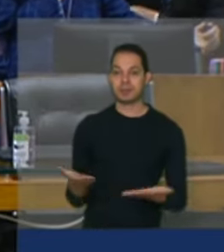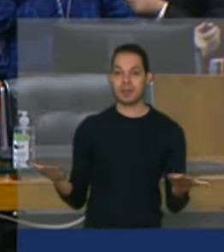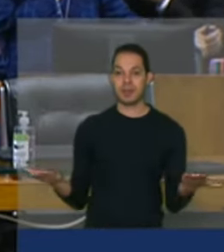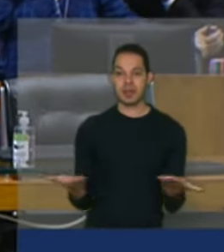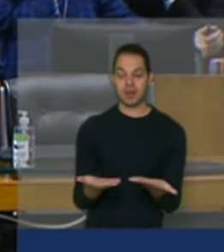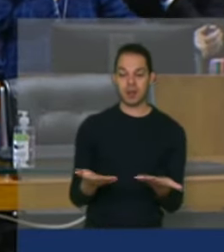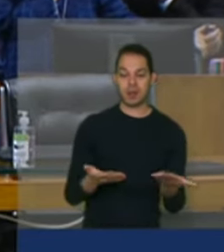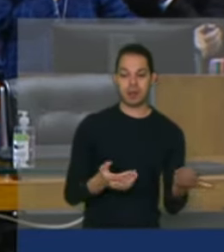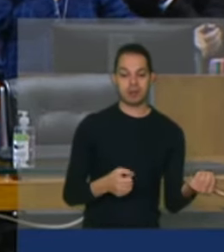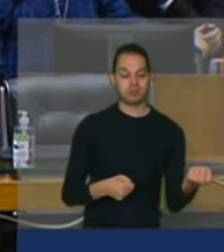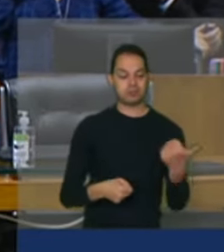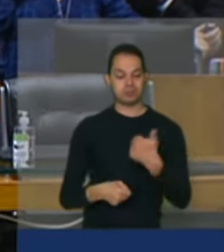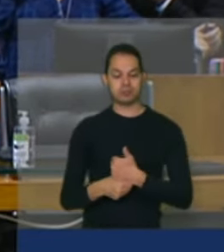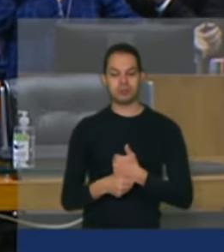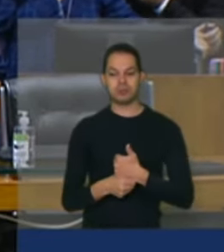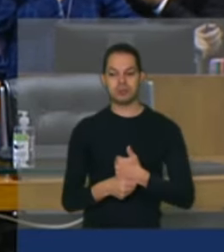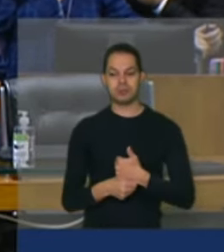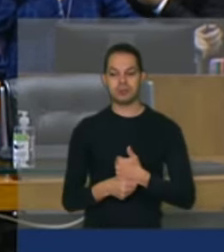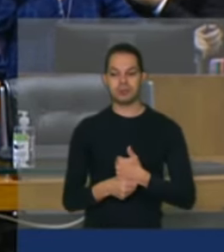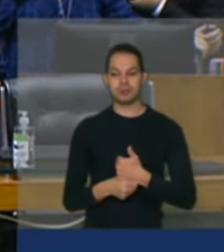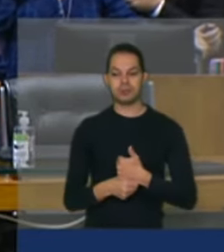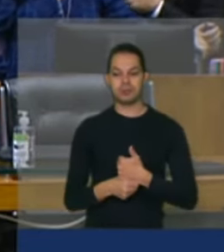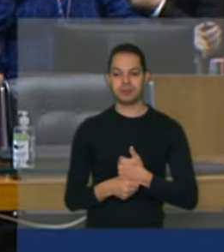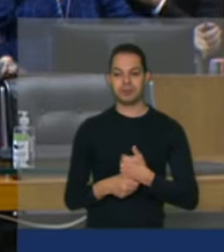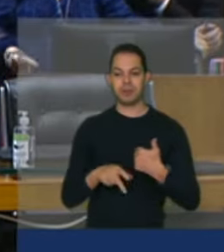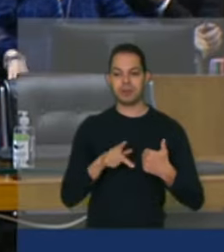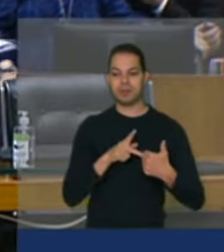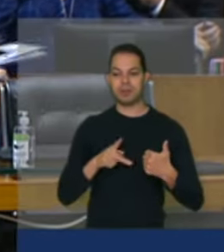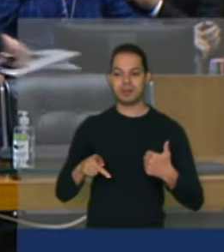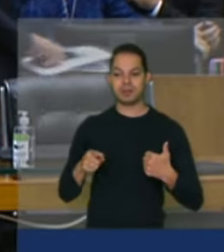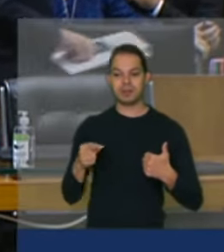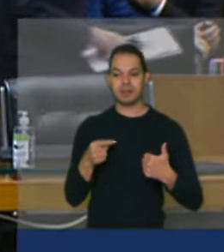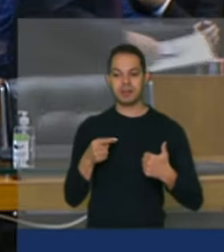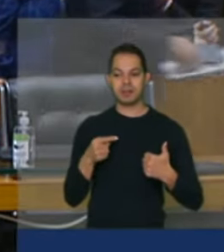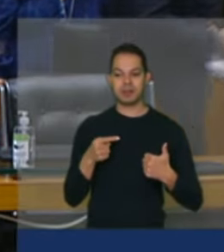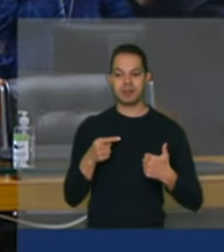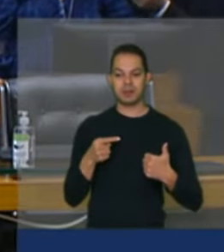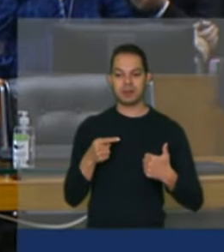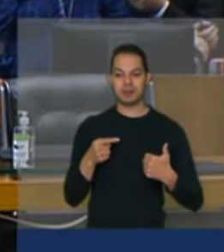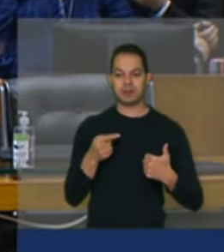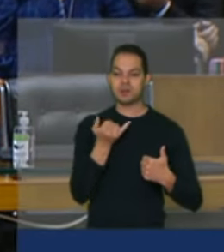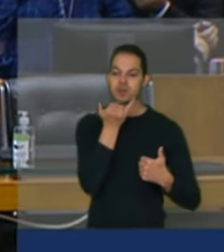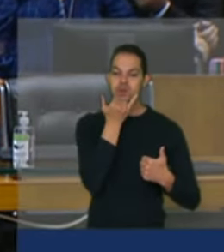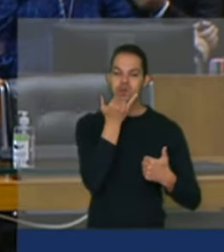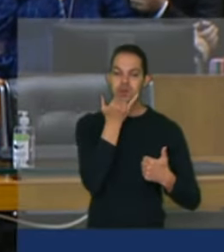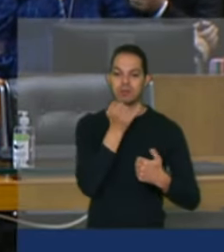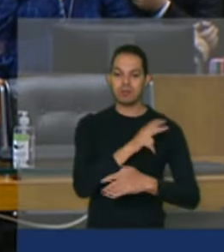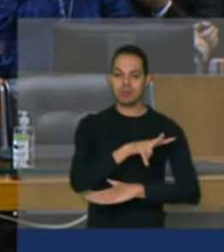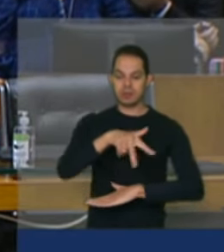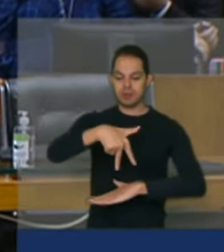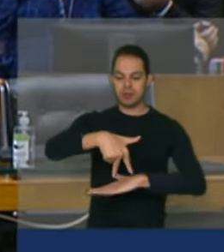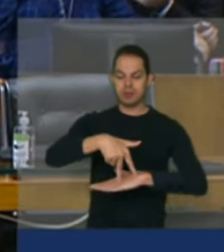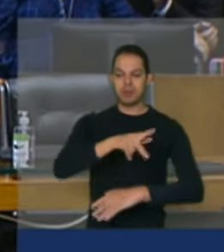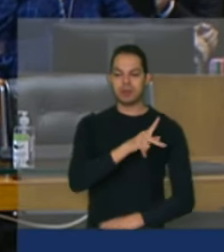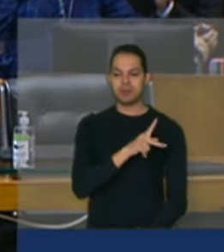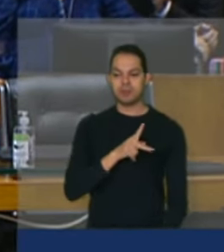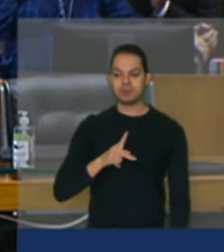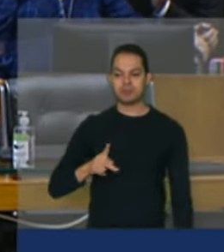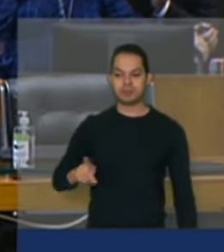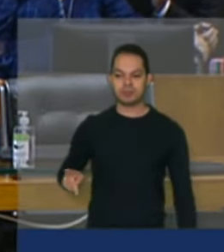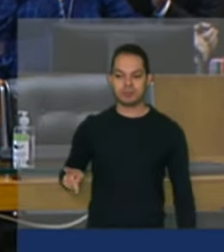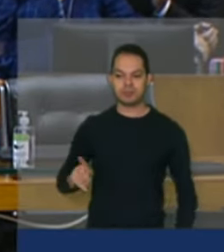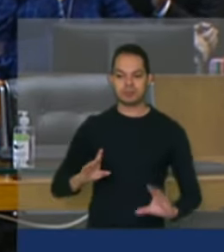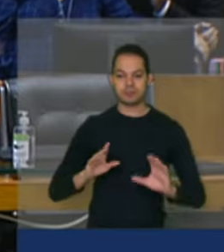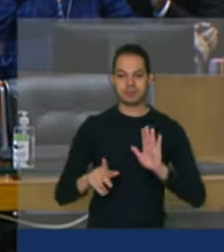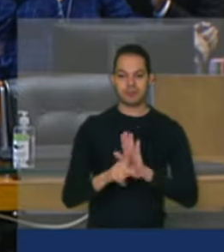trabalhos... Aí eu passo a palavra para o nosso presidente da Frente